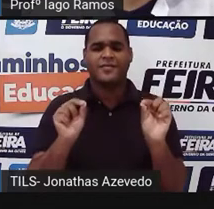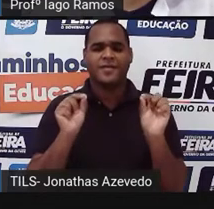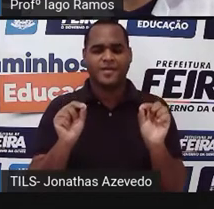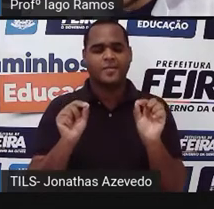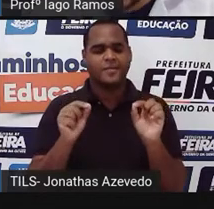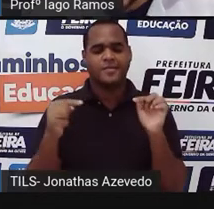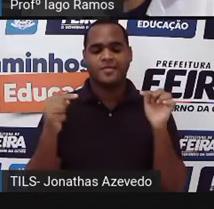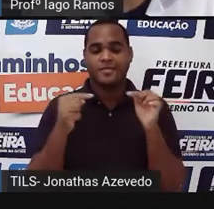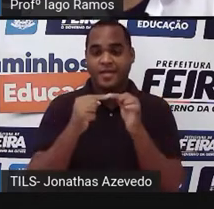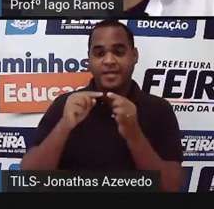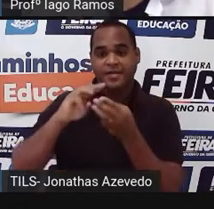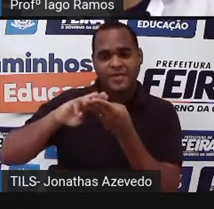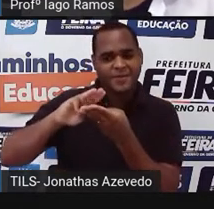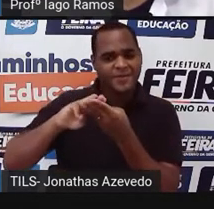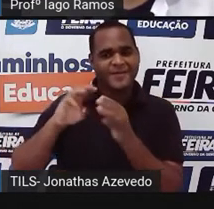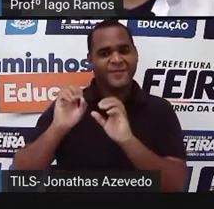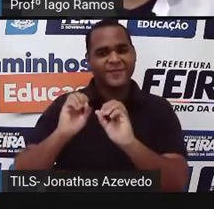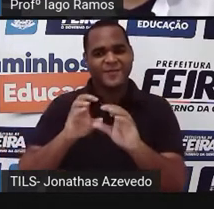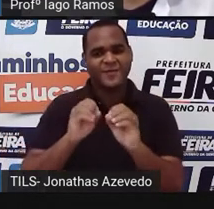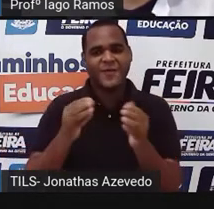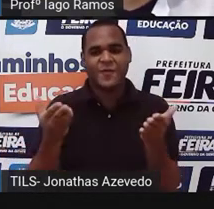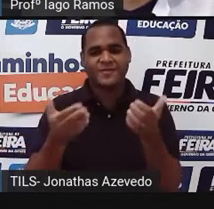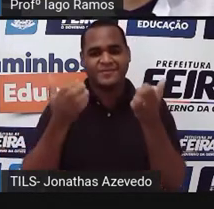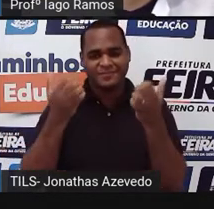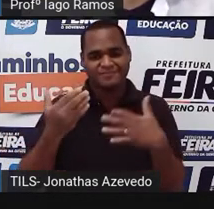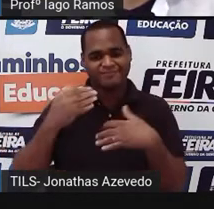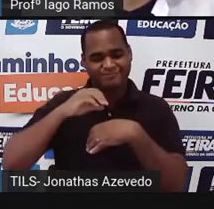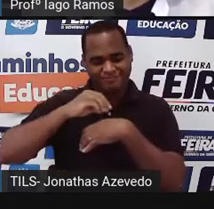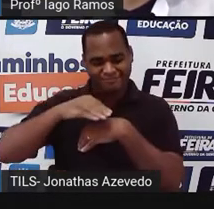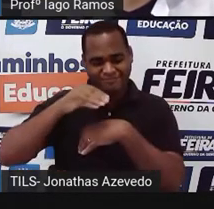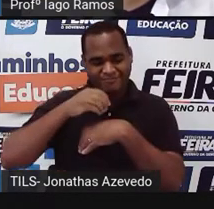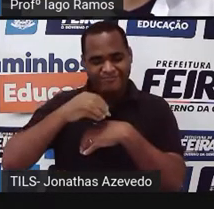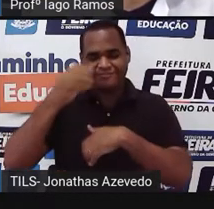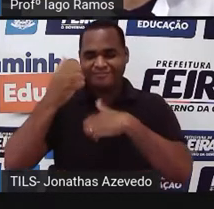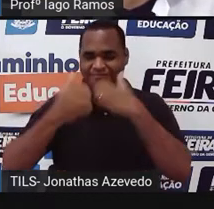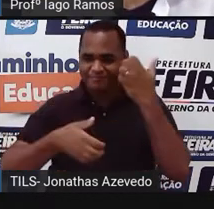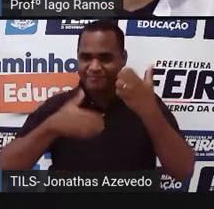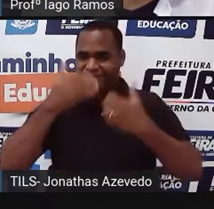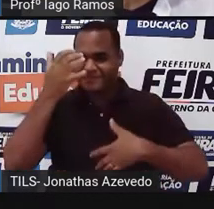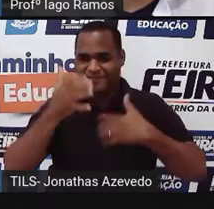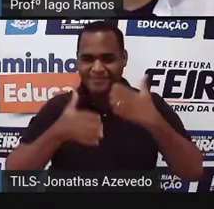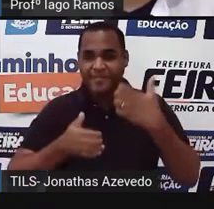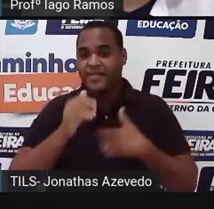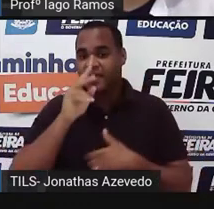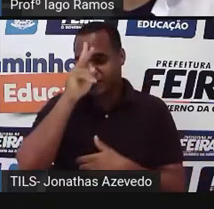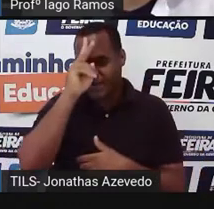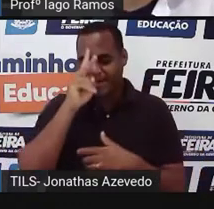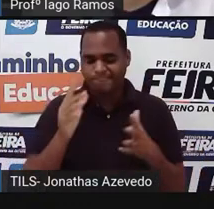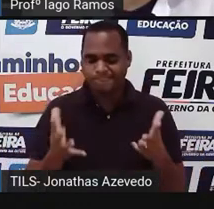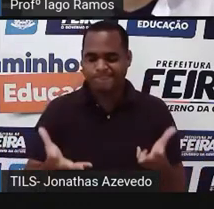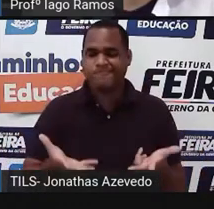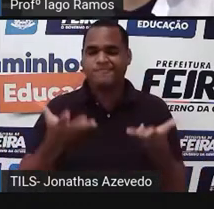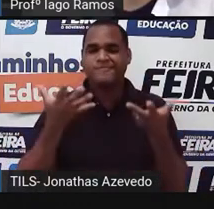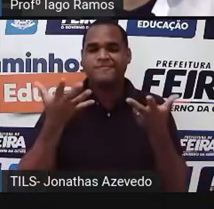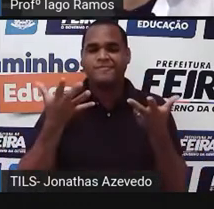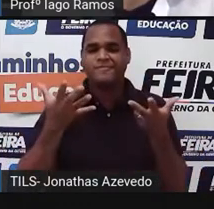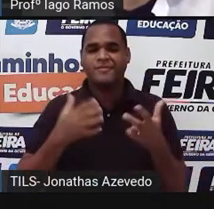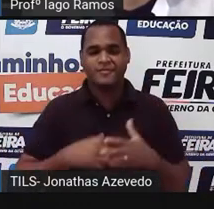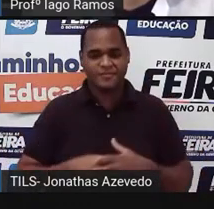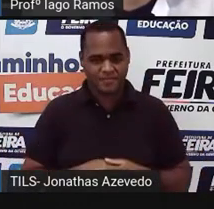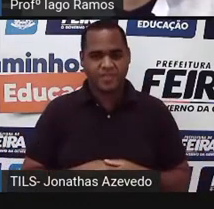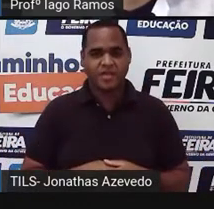matemático da aula, eu queria trazer para você uma história de inspiração, olha só,